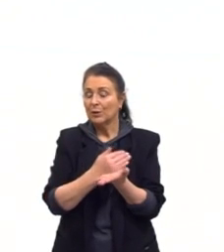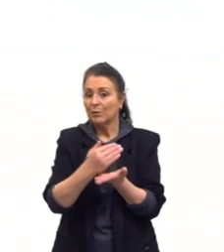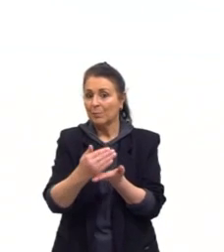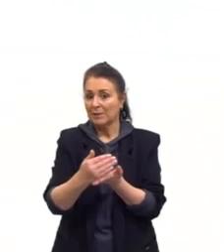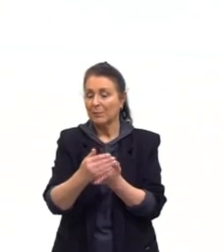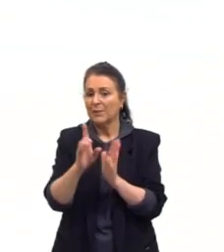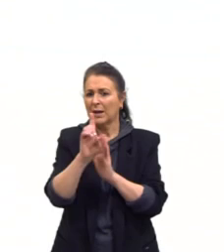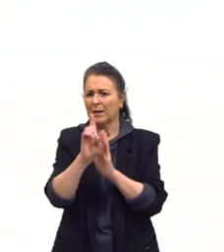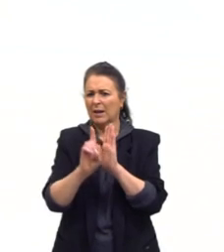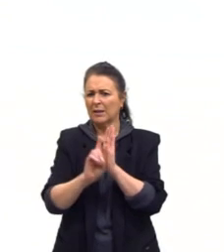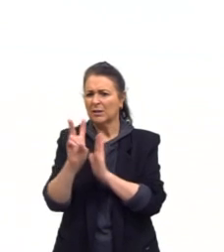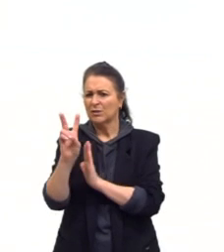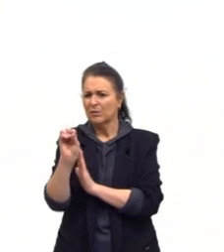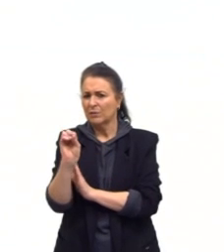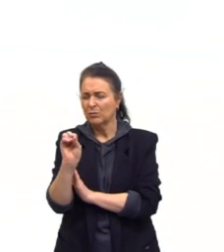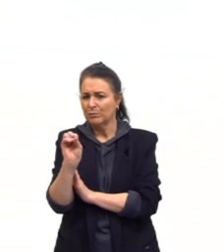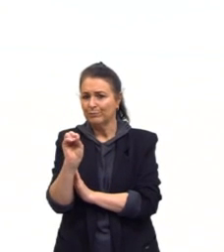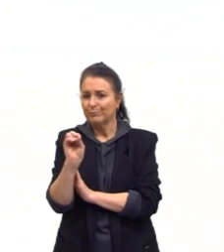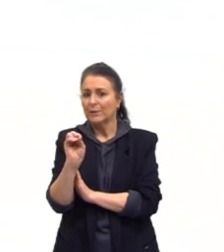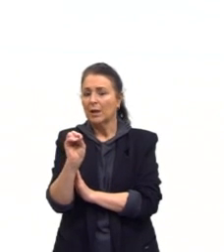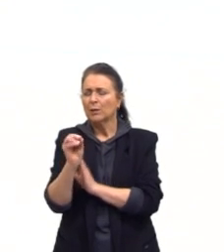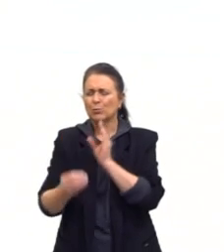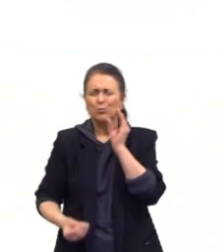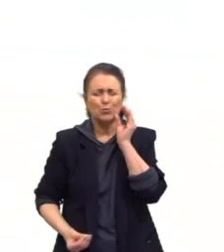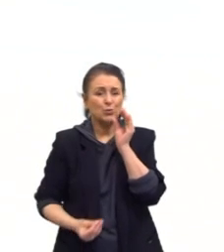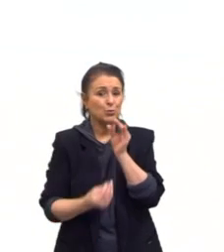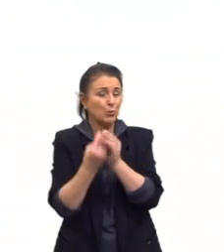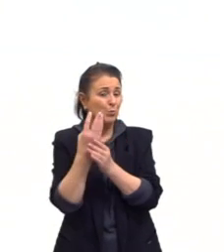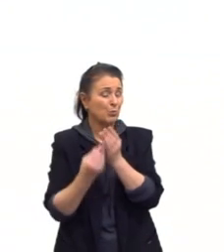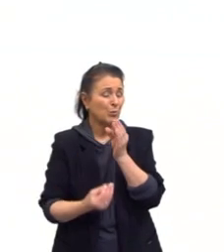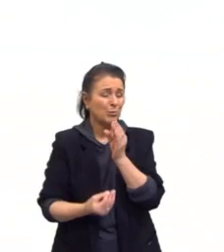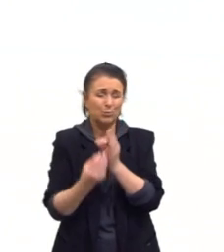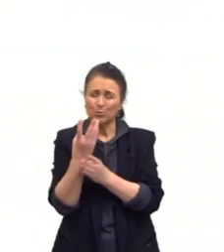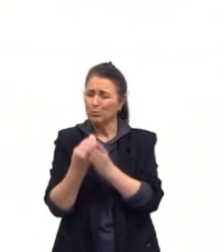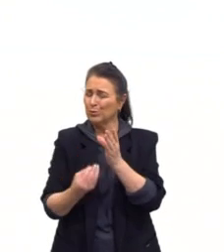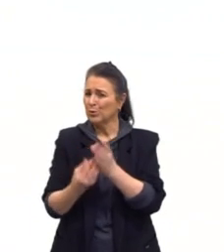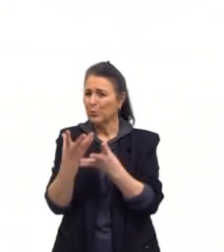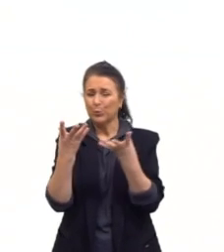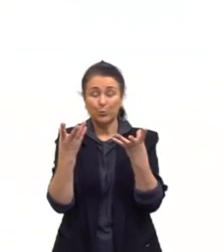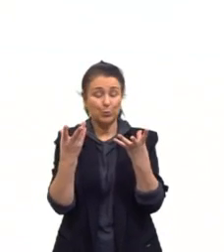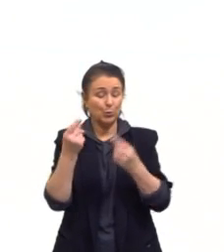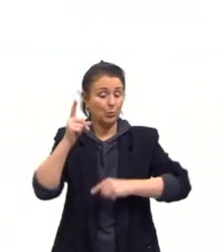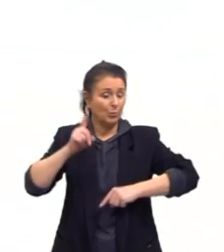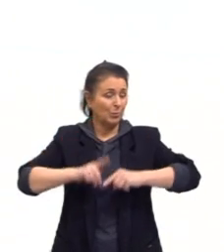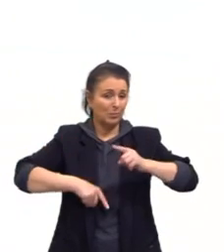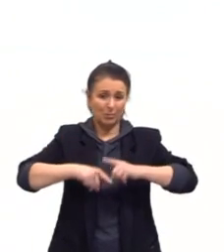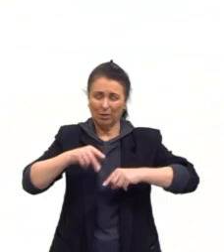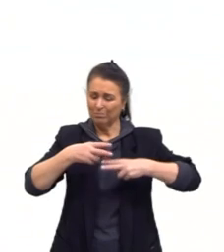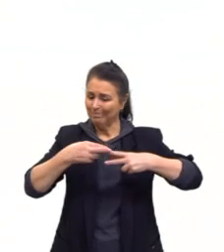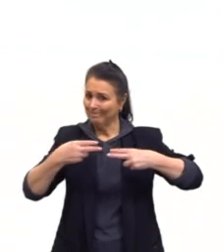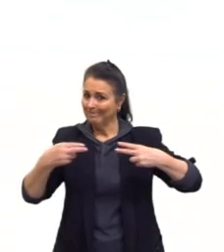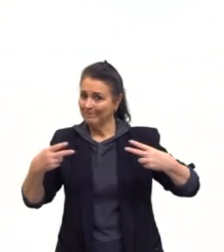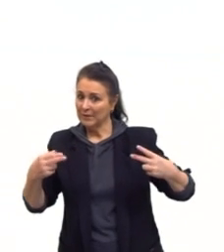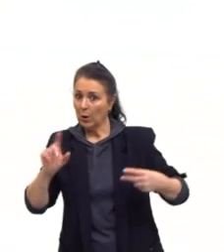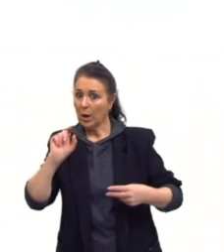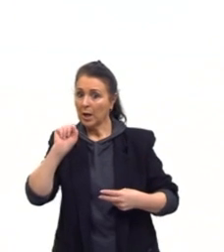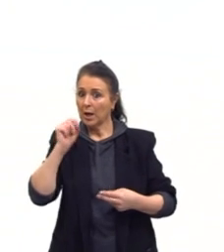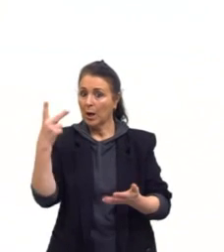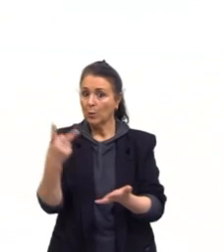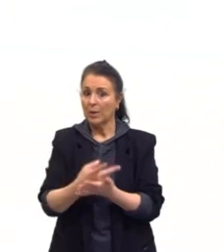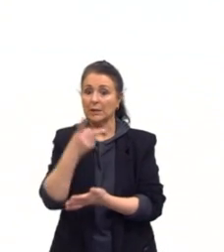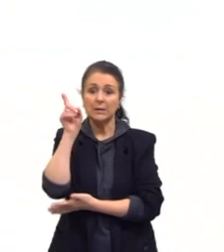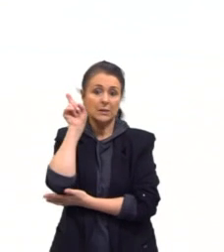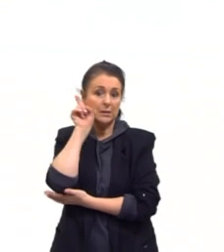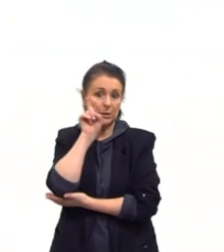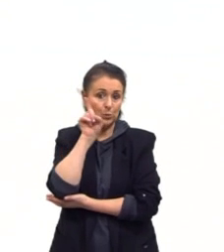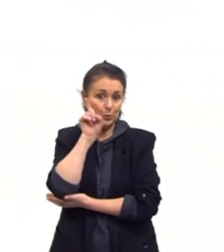década de 20, uma superprodução de materiais, uma superprodução de bens, tá? Porque o que que acontece? Os Estados Unidos